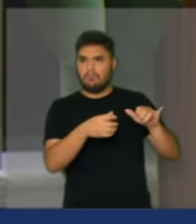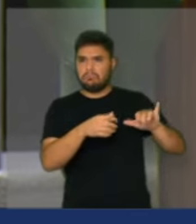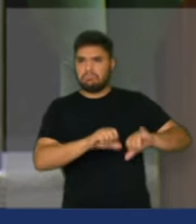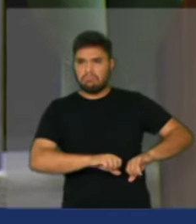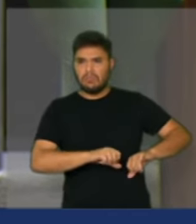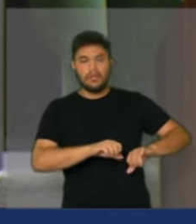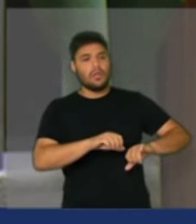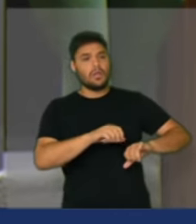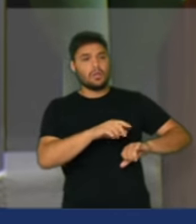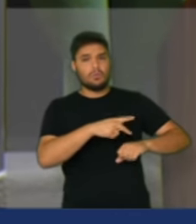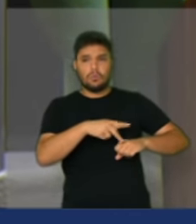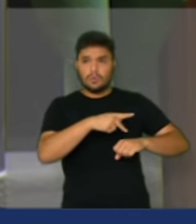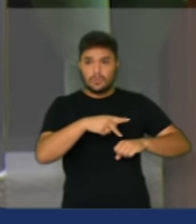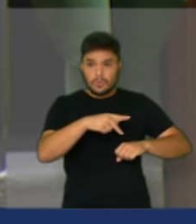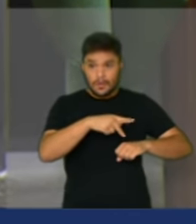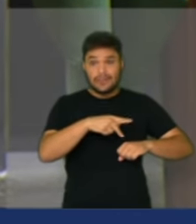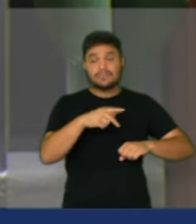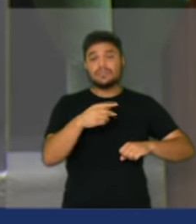32.